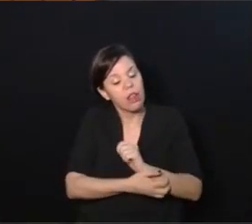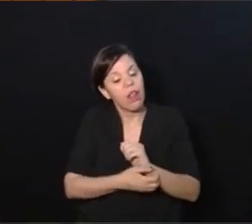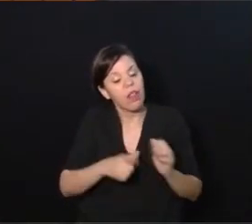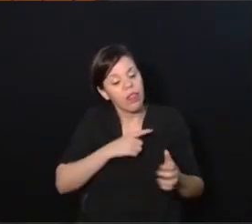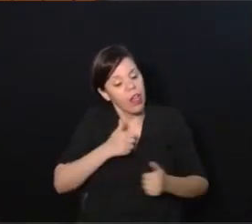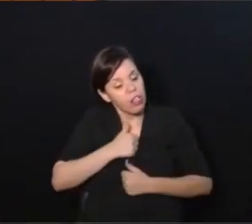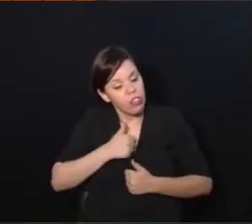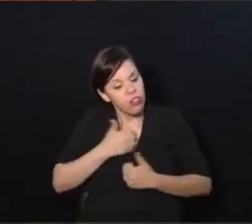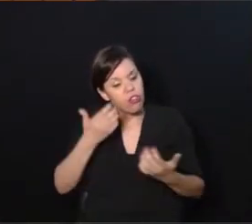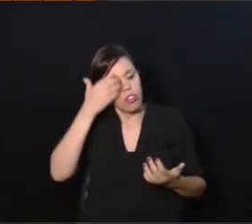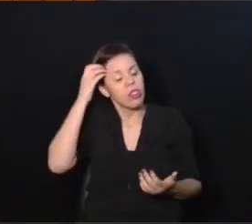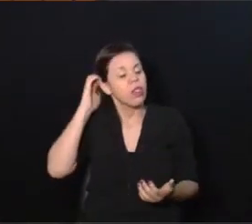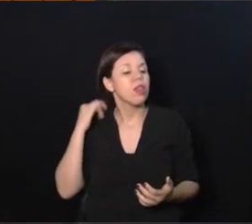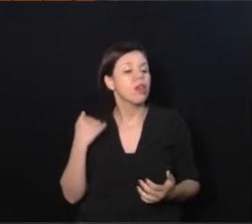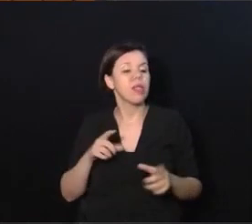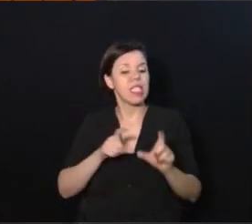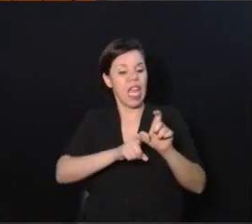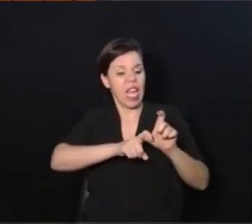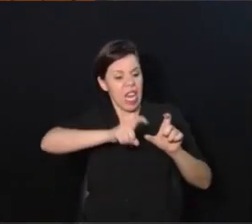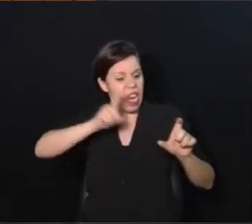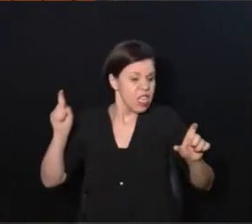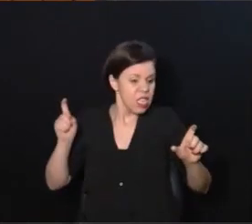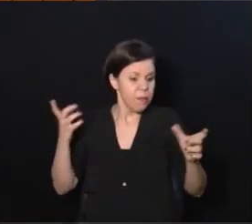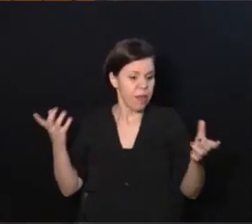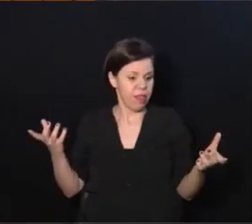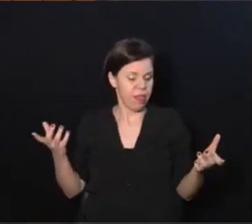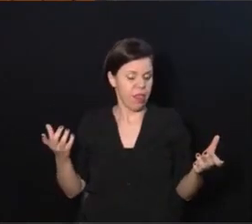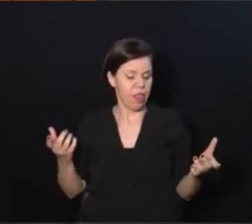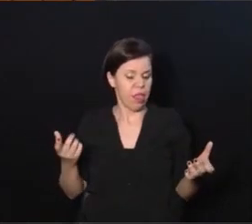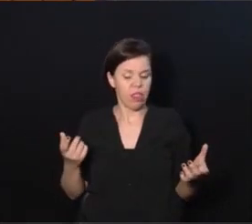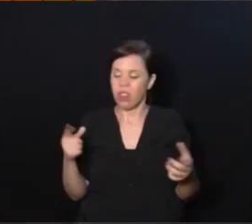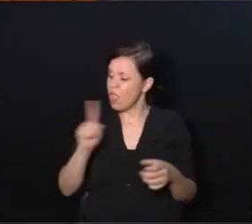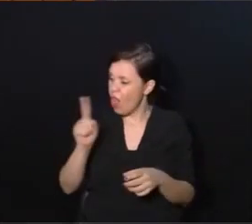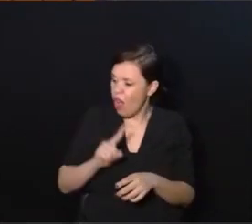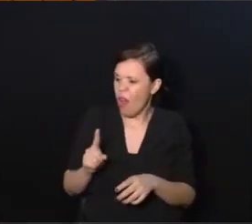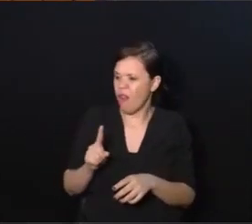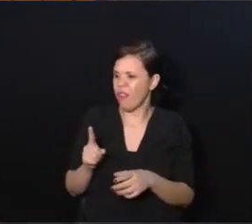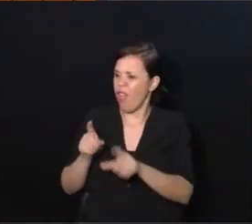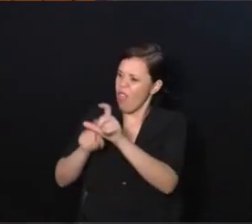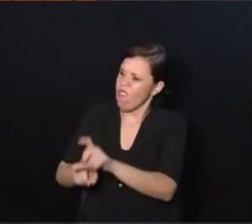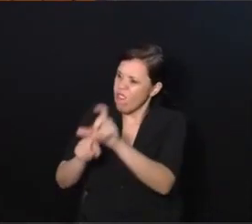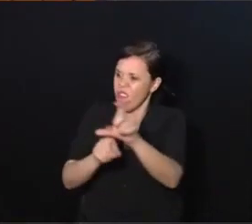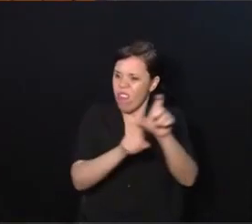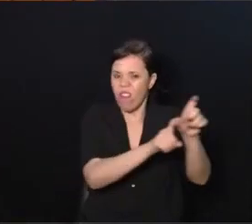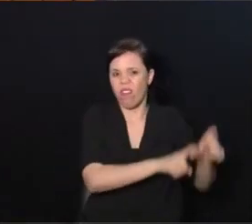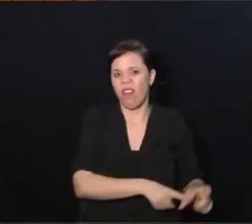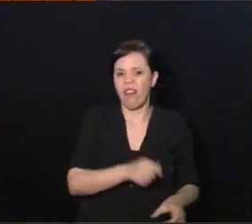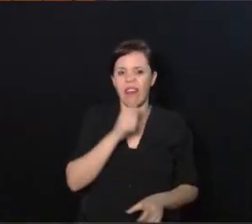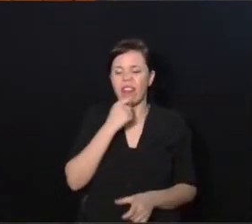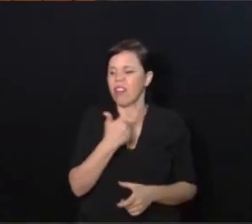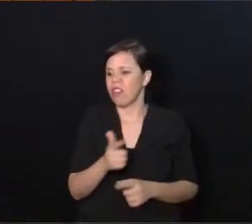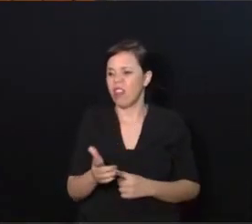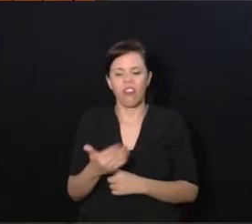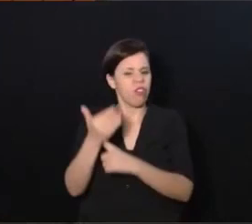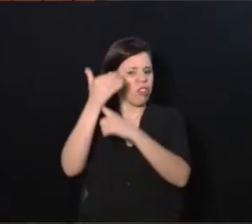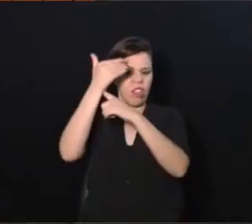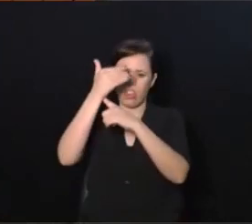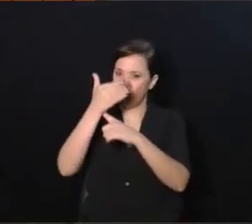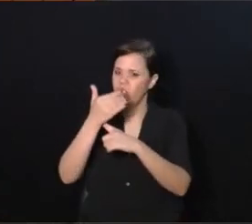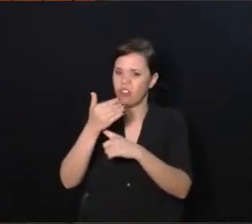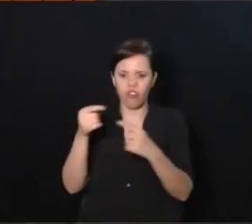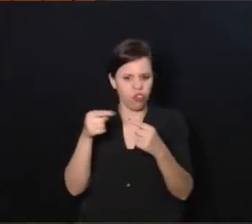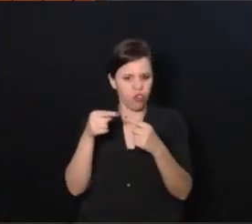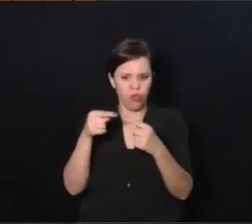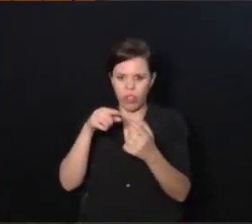do jeito que ela é, ao invés de ficar em busca de uma coisa que a gente ainda não tem tecnologia o suficiente na